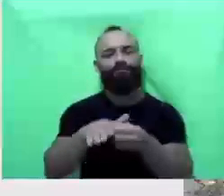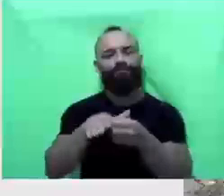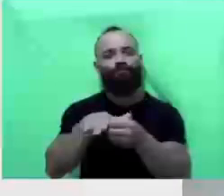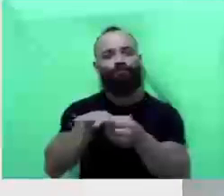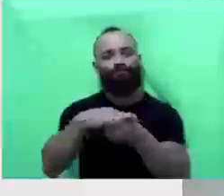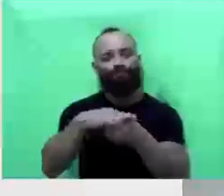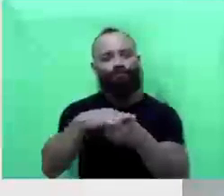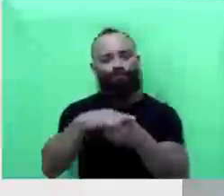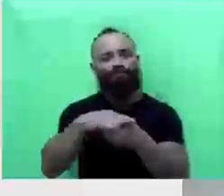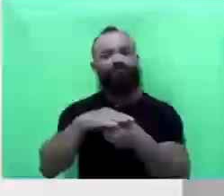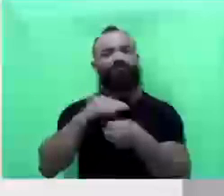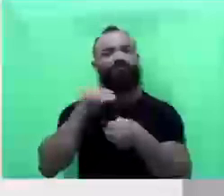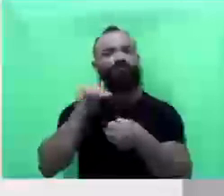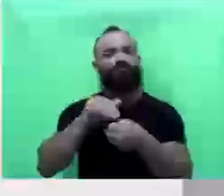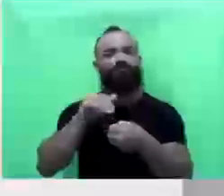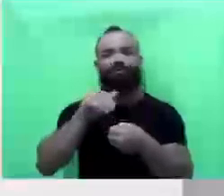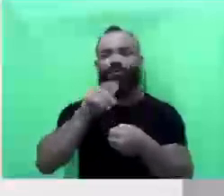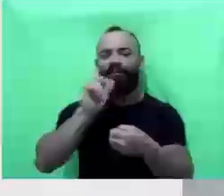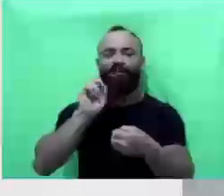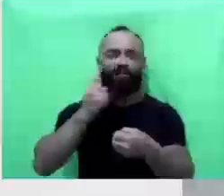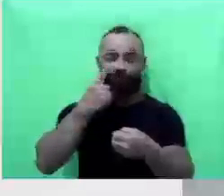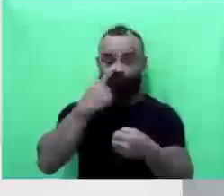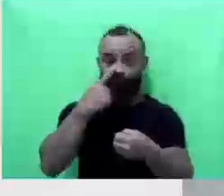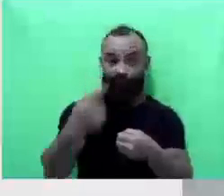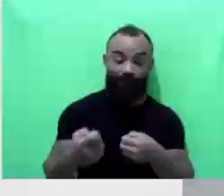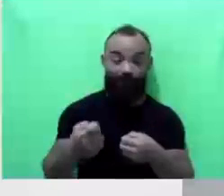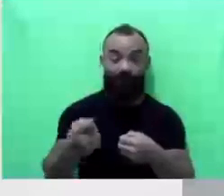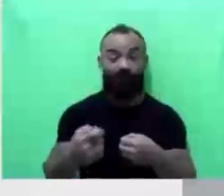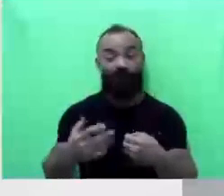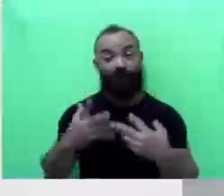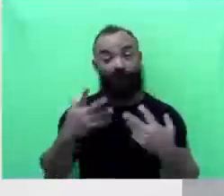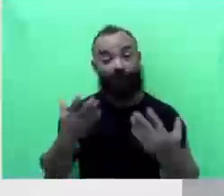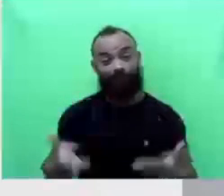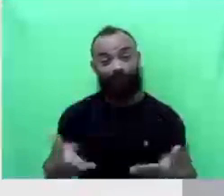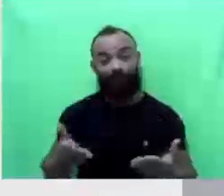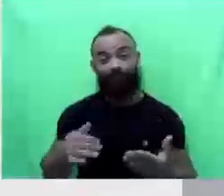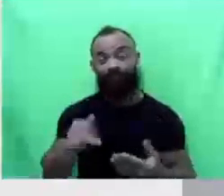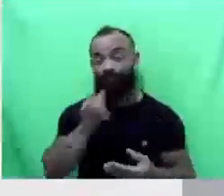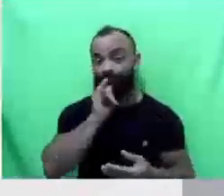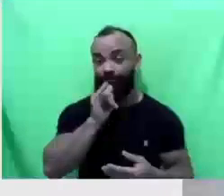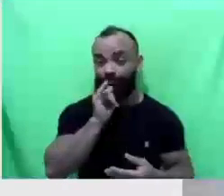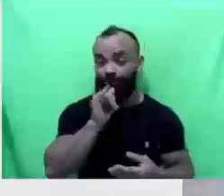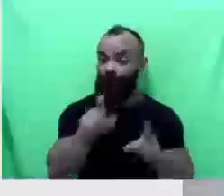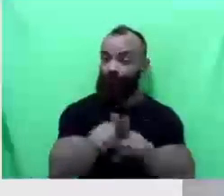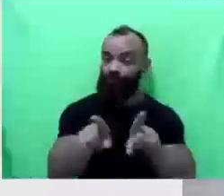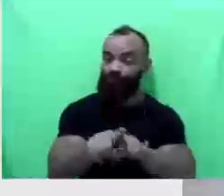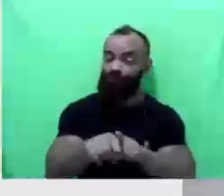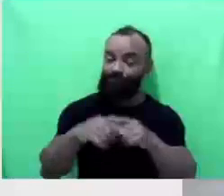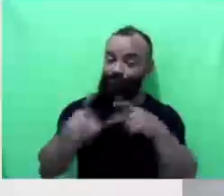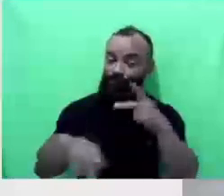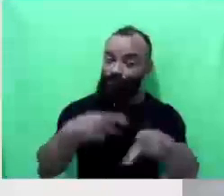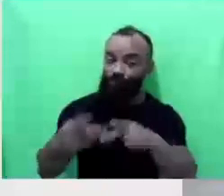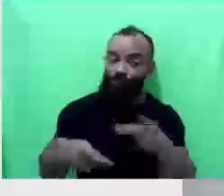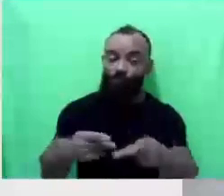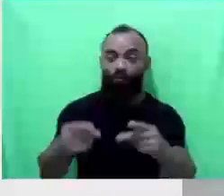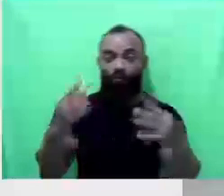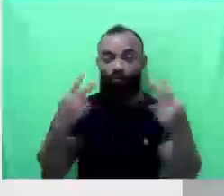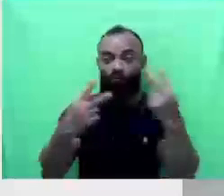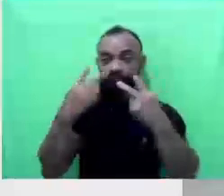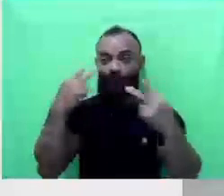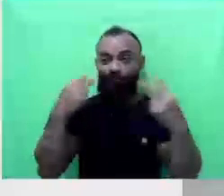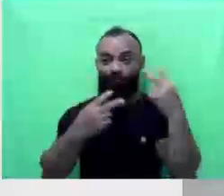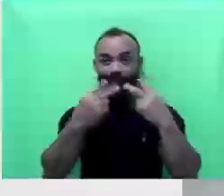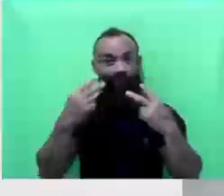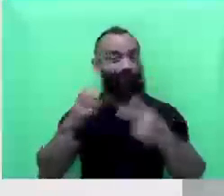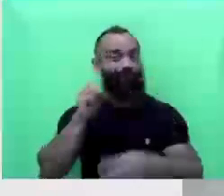bueiros devido ao lixo. E aí a gente também vem aqui tentar conscientizar a nossa população que vem e nos assiste que, se não